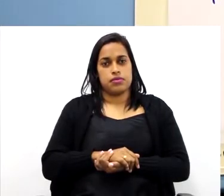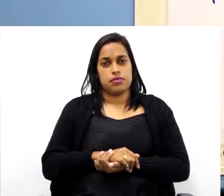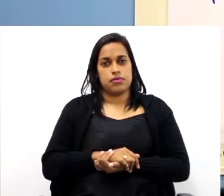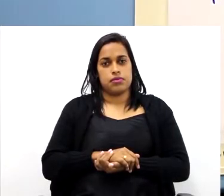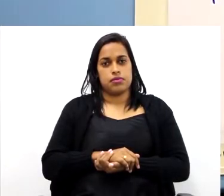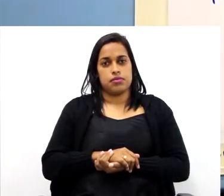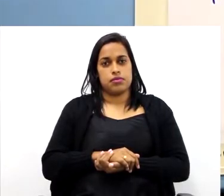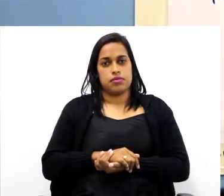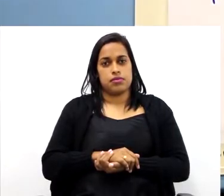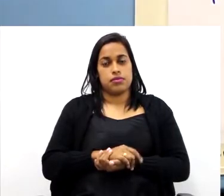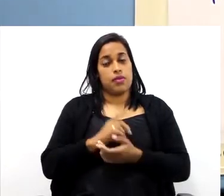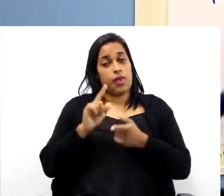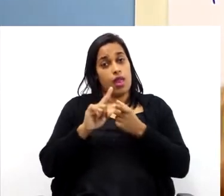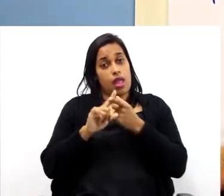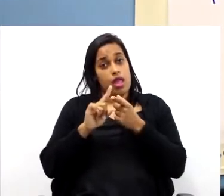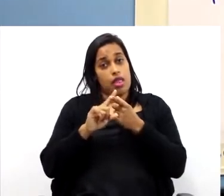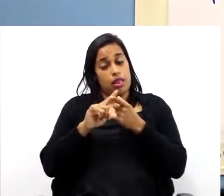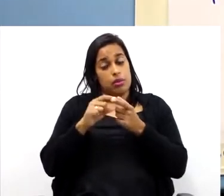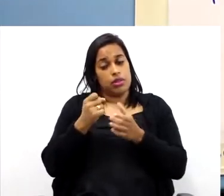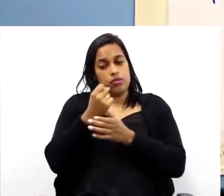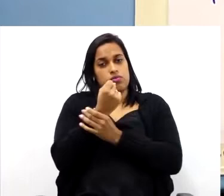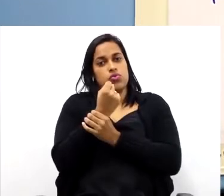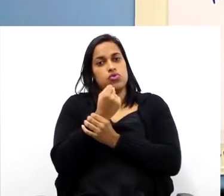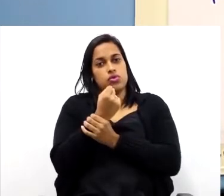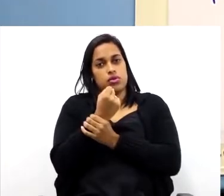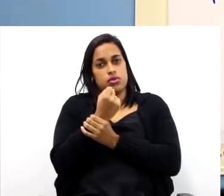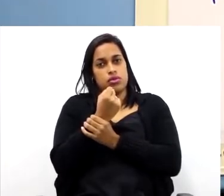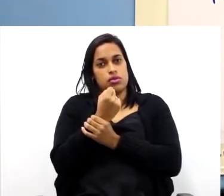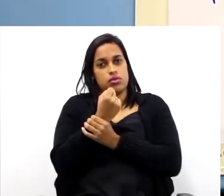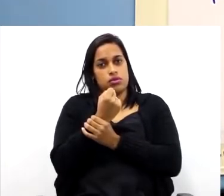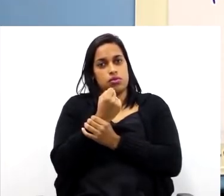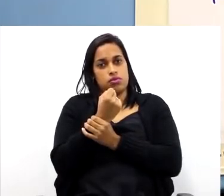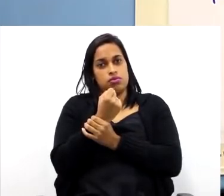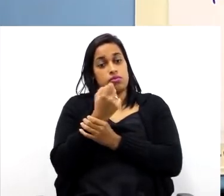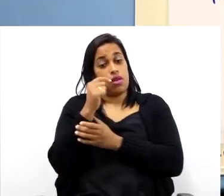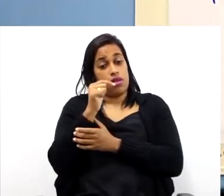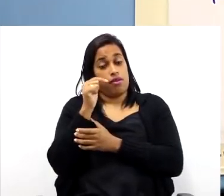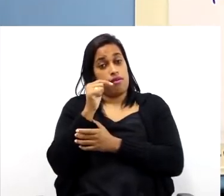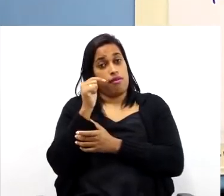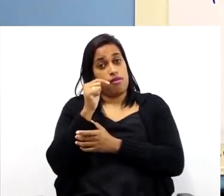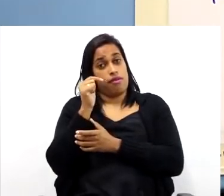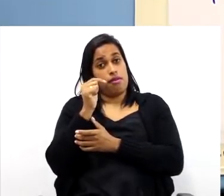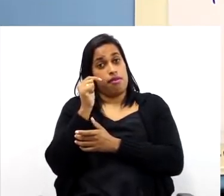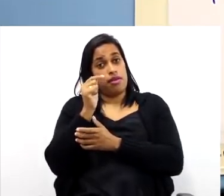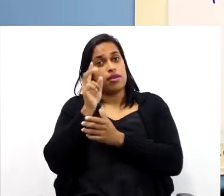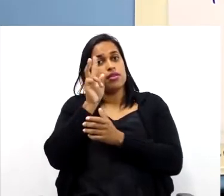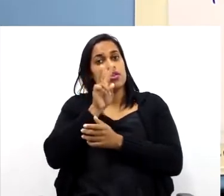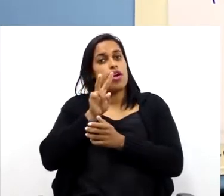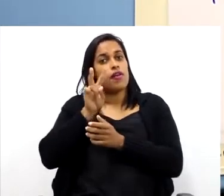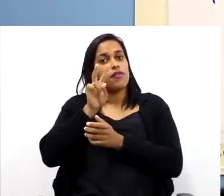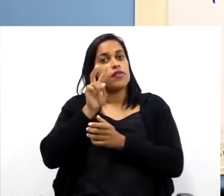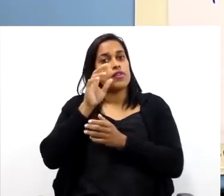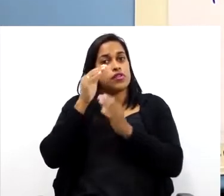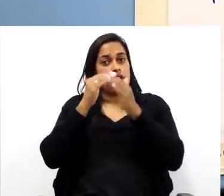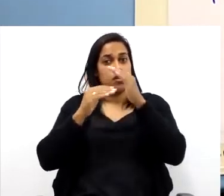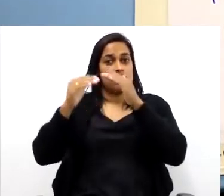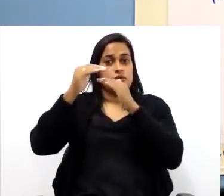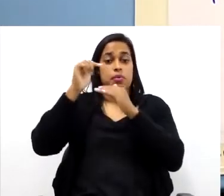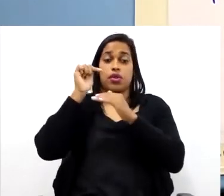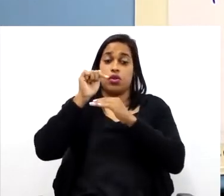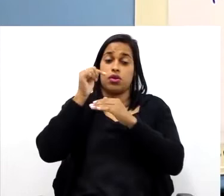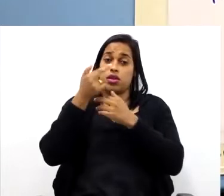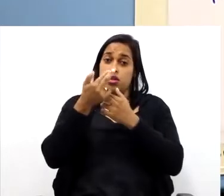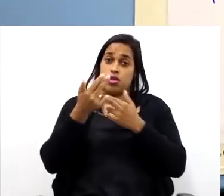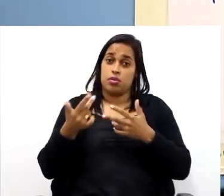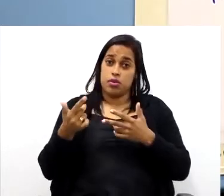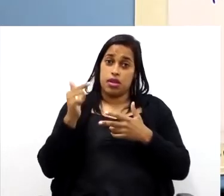E o meu tubo, que dá sustentação ao tampo. Essa seria a vista superior desse objeto aqui, dessa